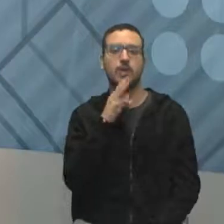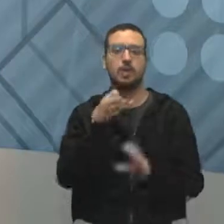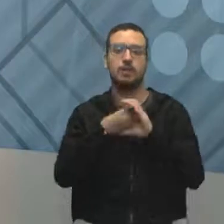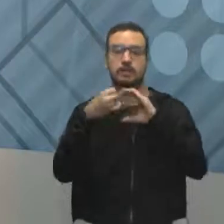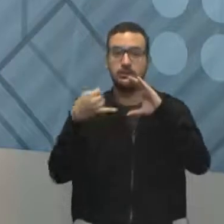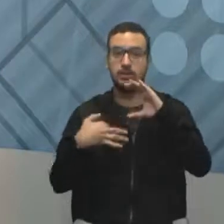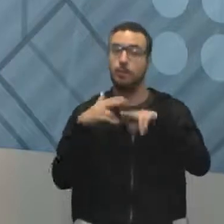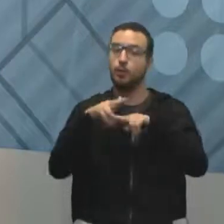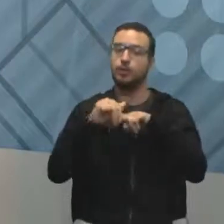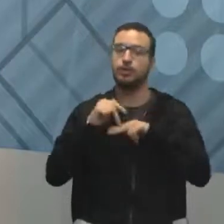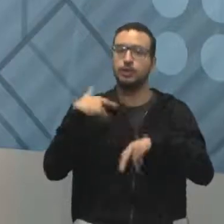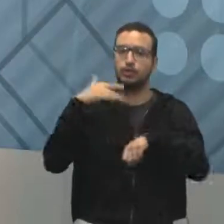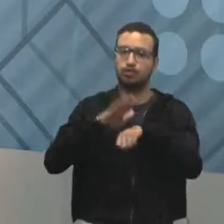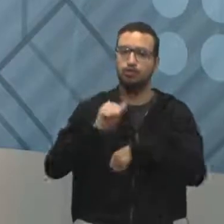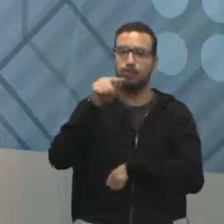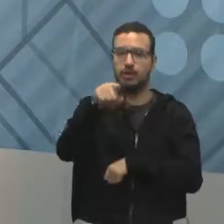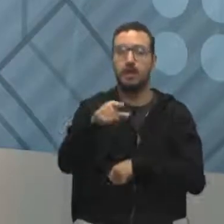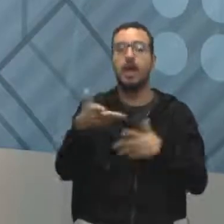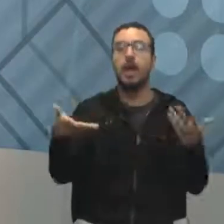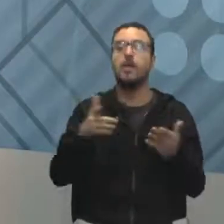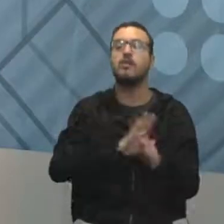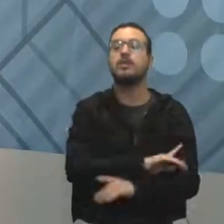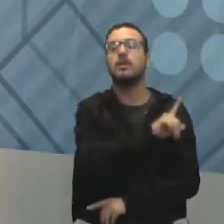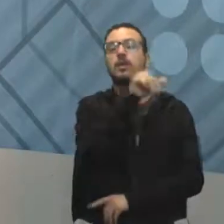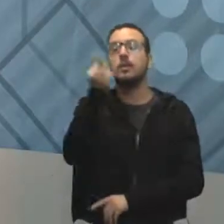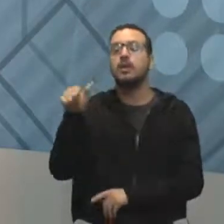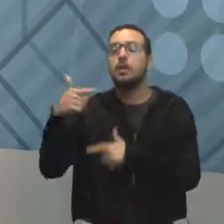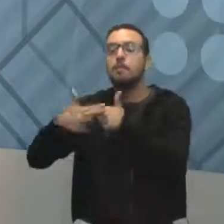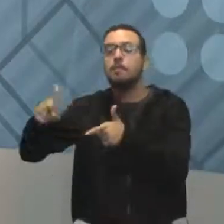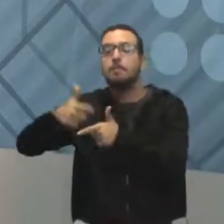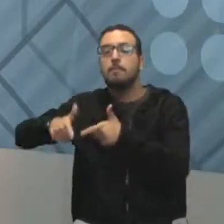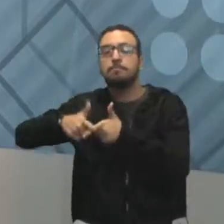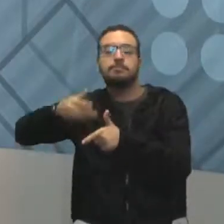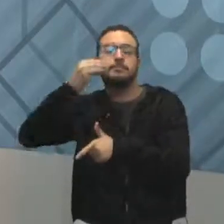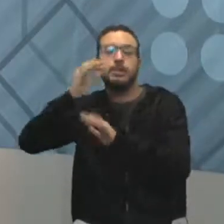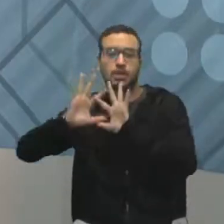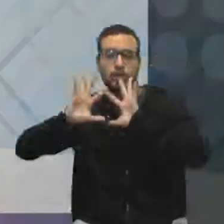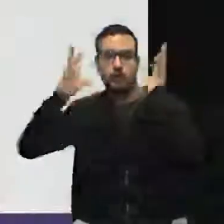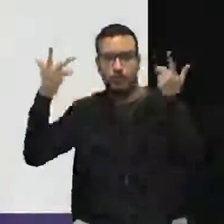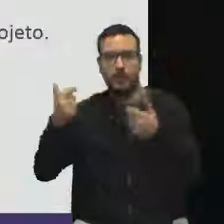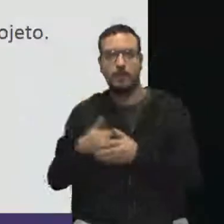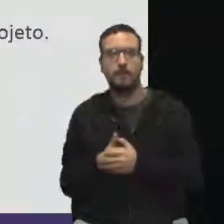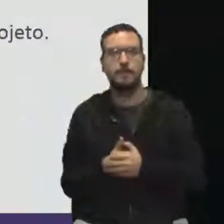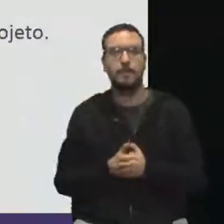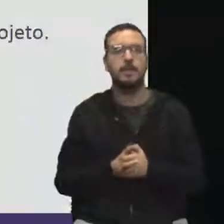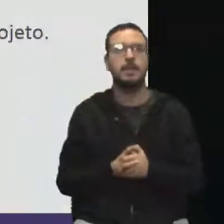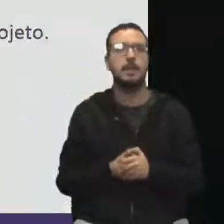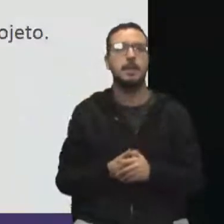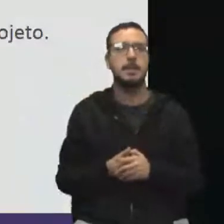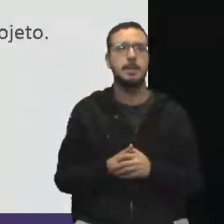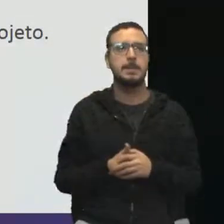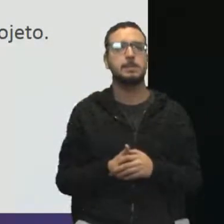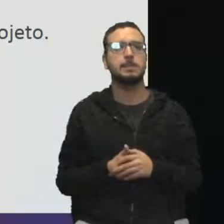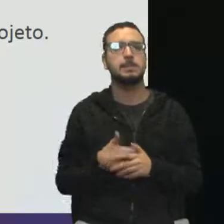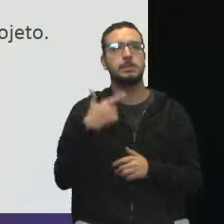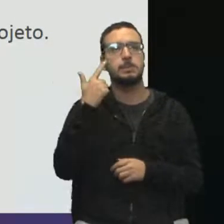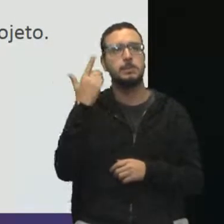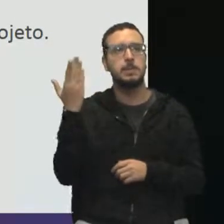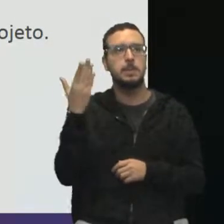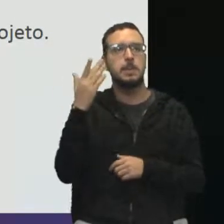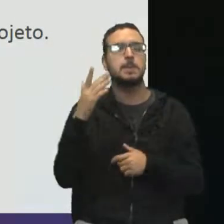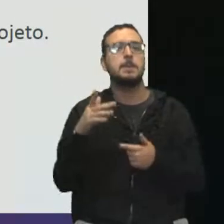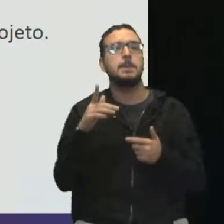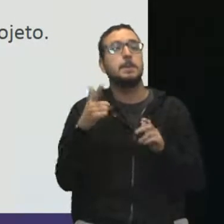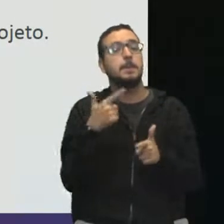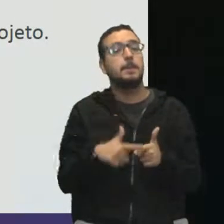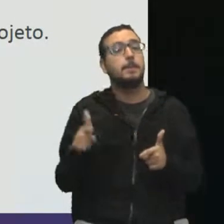que foi por isso que eu te contratei, a gente vai lá para os nossos problemas e vai resolver um por um. Vamos ver como? Então, estão aqui os nossos